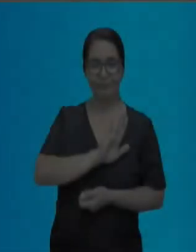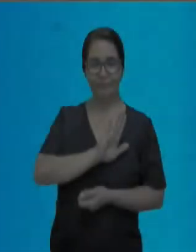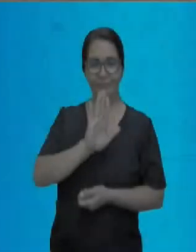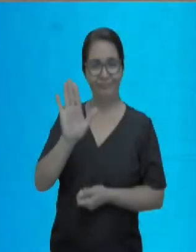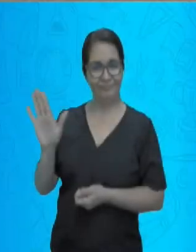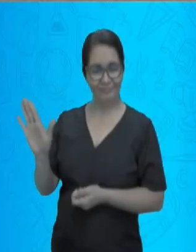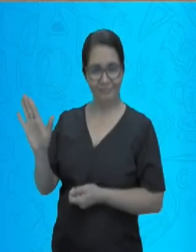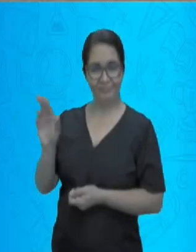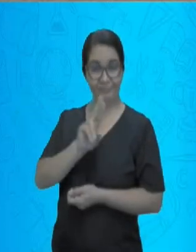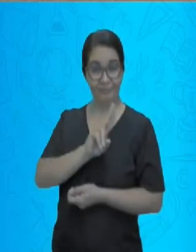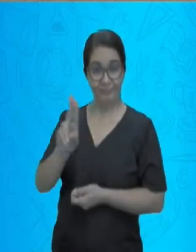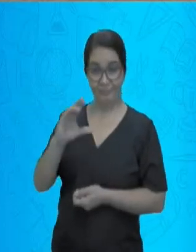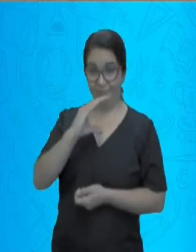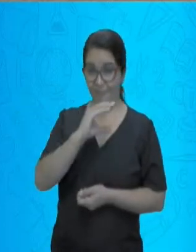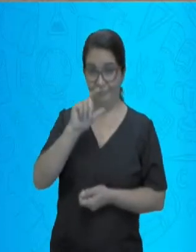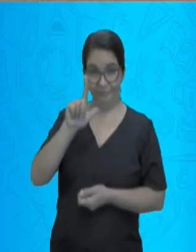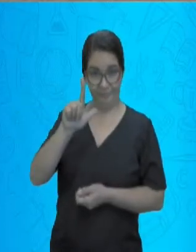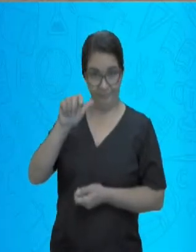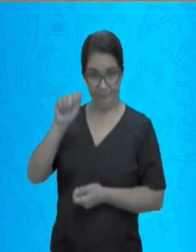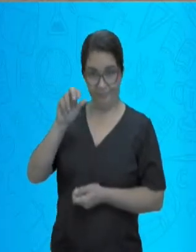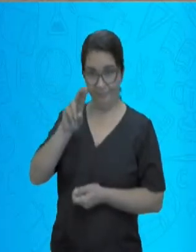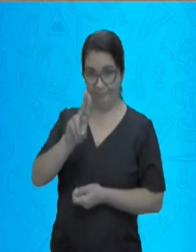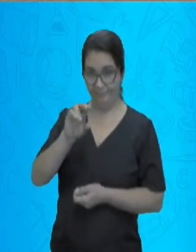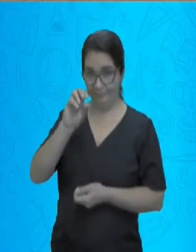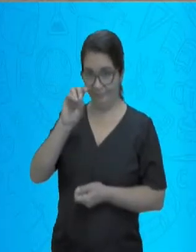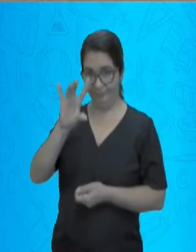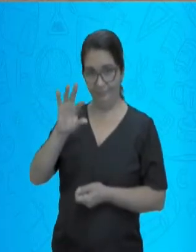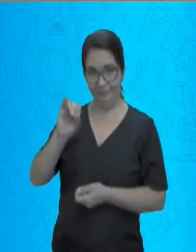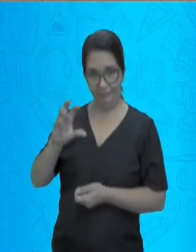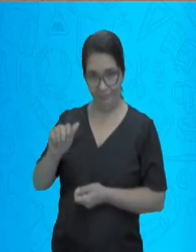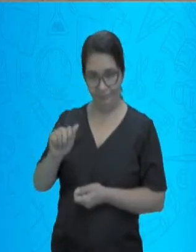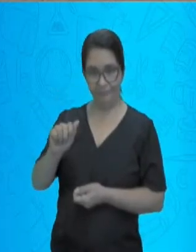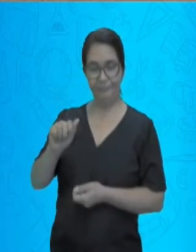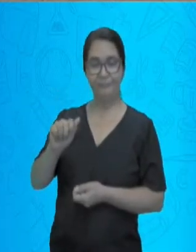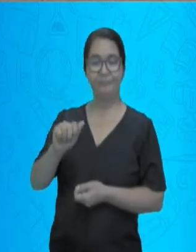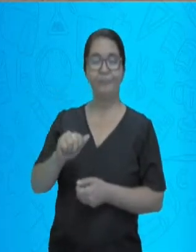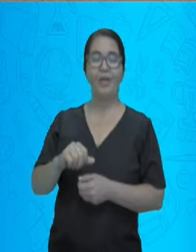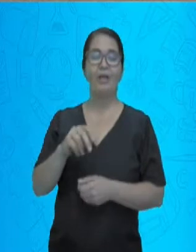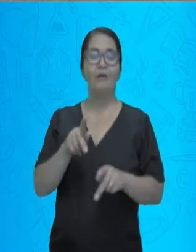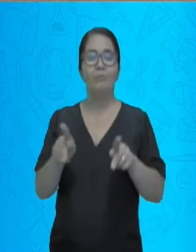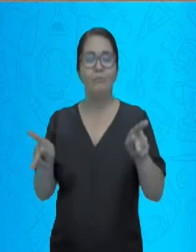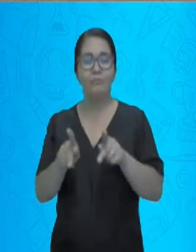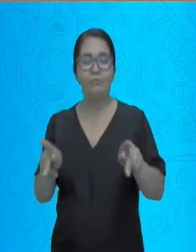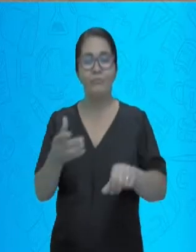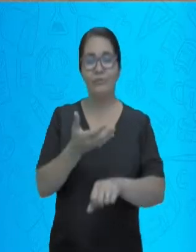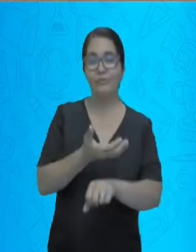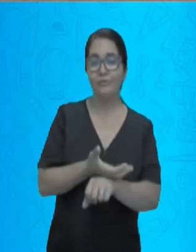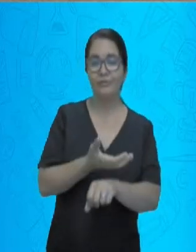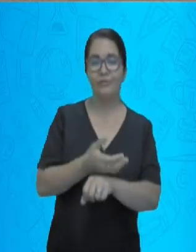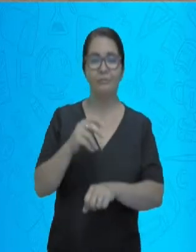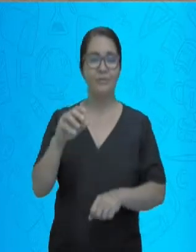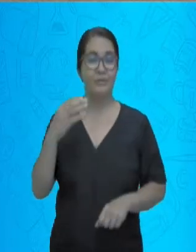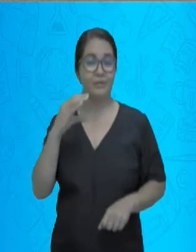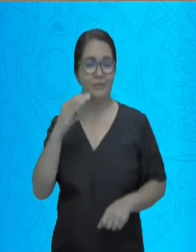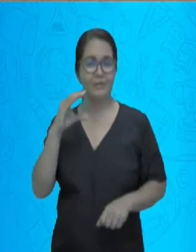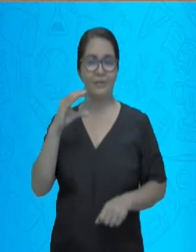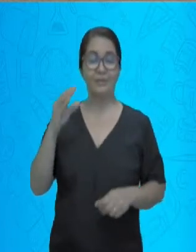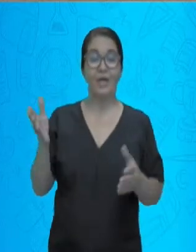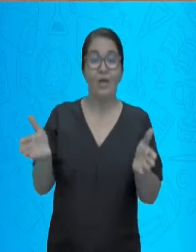Olá, meu nome é Cláudia Fernanda, sou professora de ciências e hoje nós vamos falar do sistema digestório.